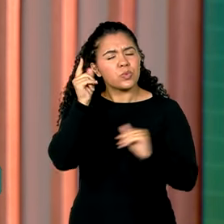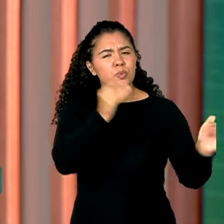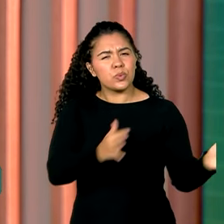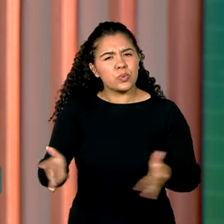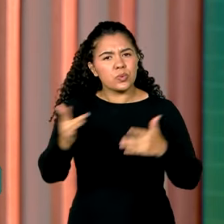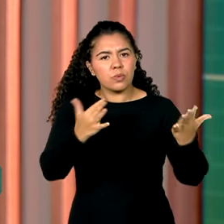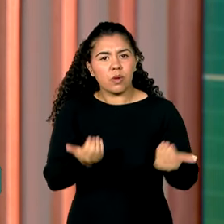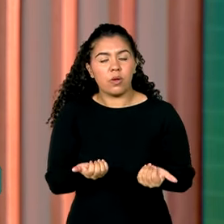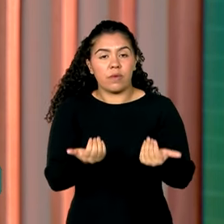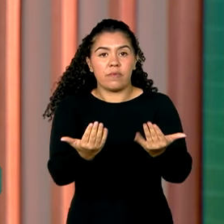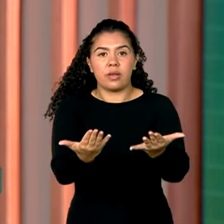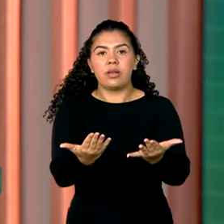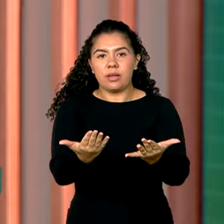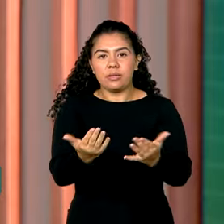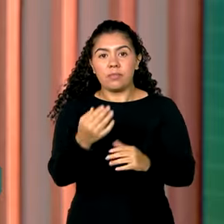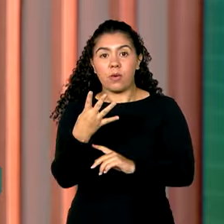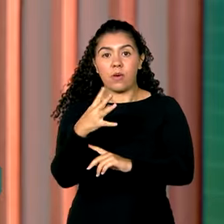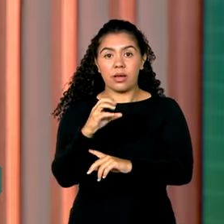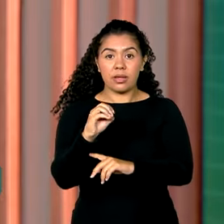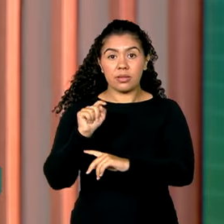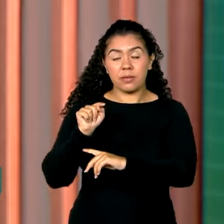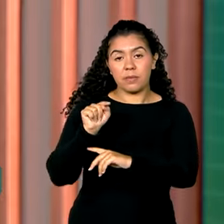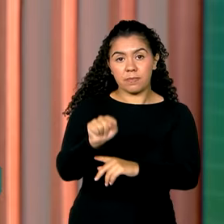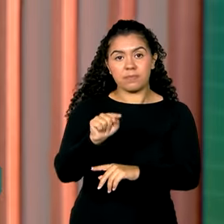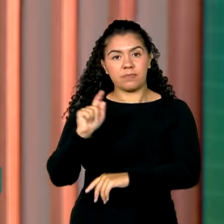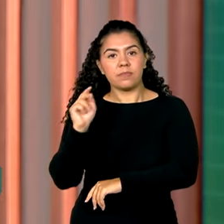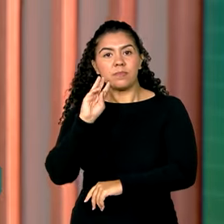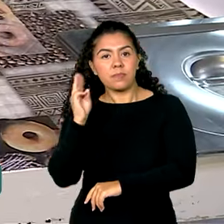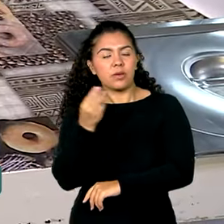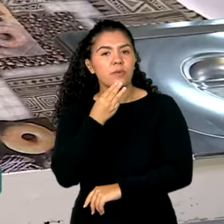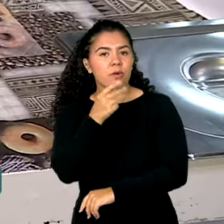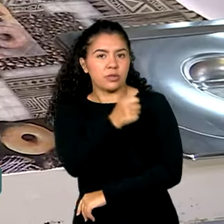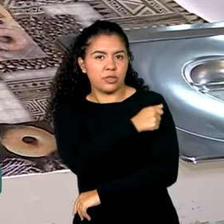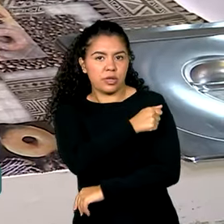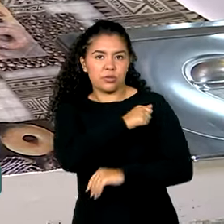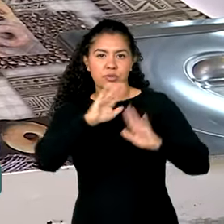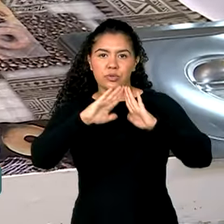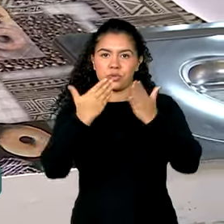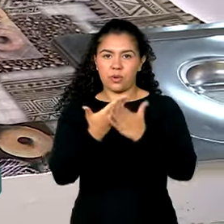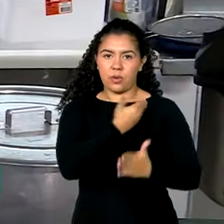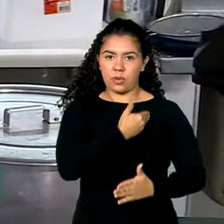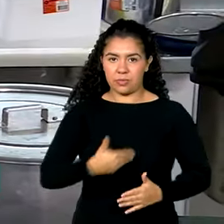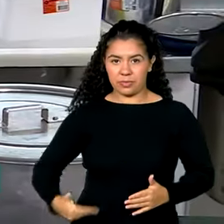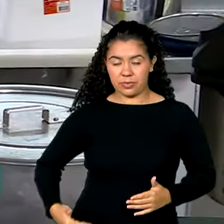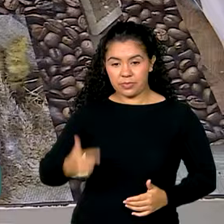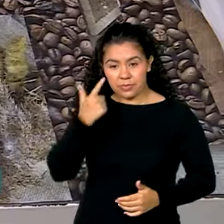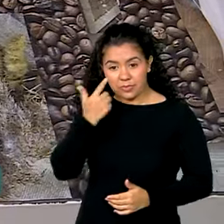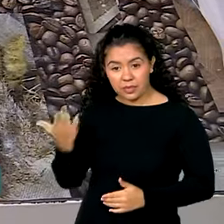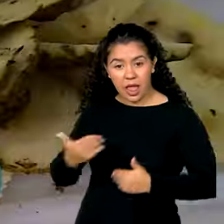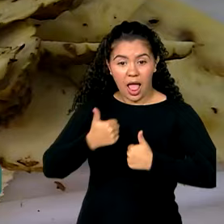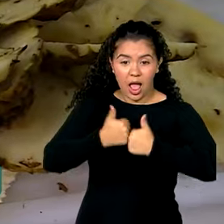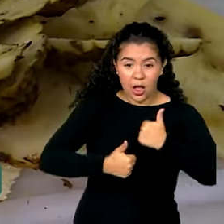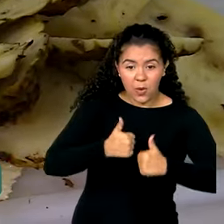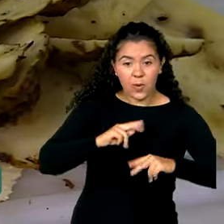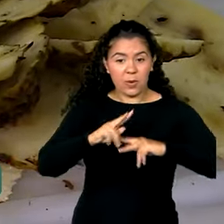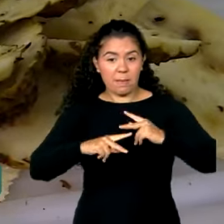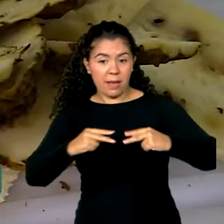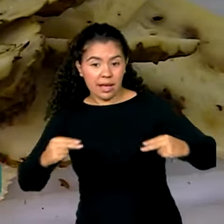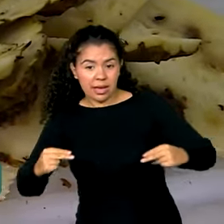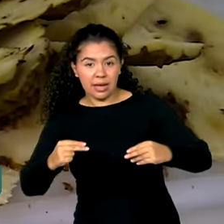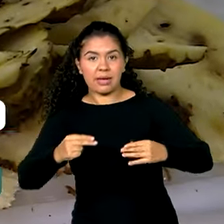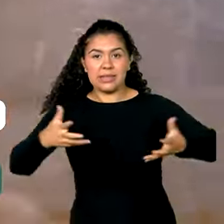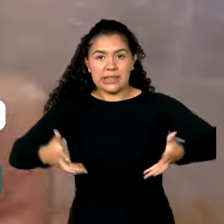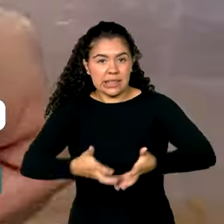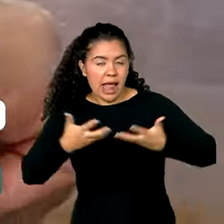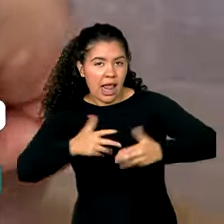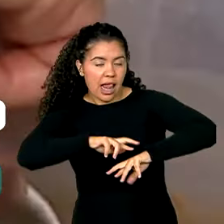mais de 40 milhões de estudantes da rede pública de ensino. Arroz, macarrão, salada e abacaxi de